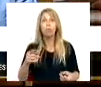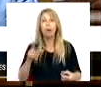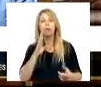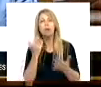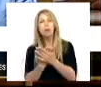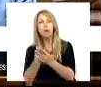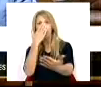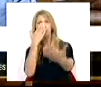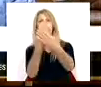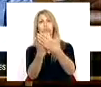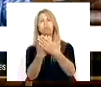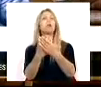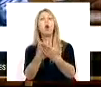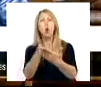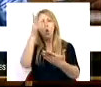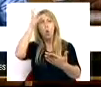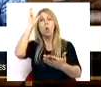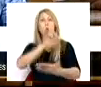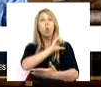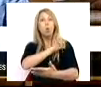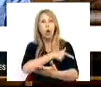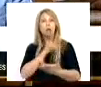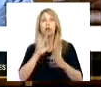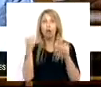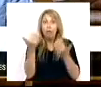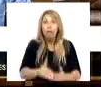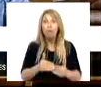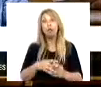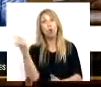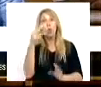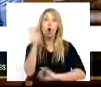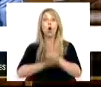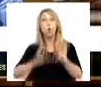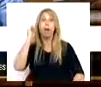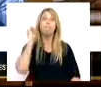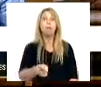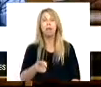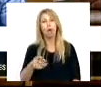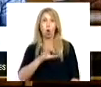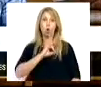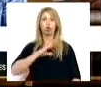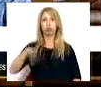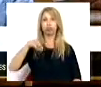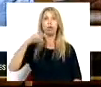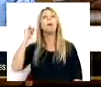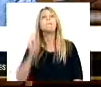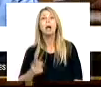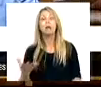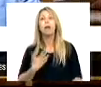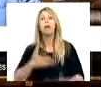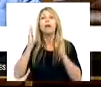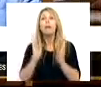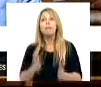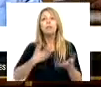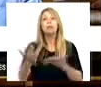limitações e os condicionalismos impostos pela União Europeia e pelos senhores do dinheiro. É necessário libertar-nos do tratado orçamental para